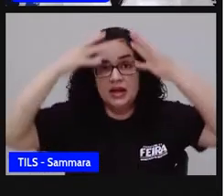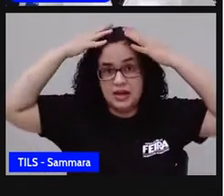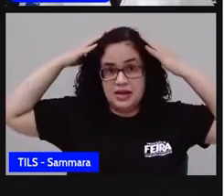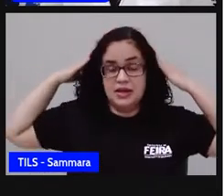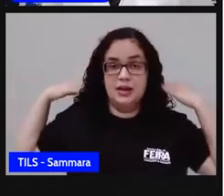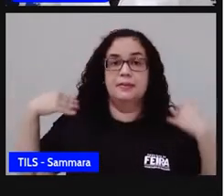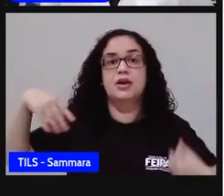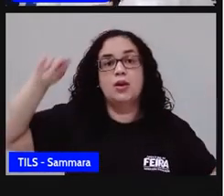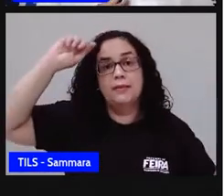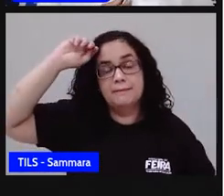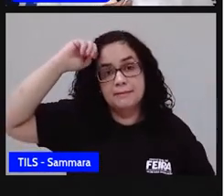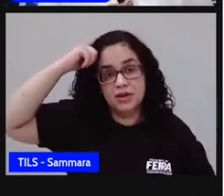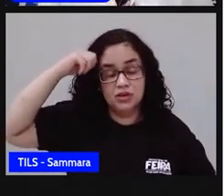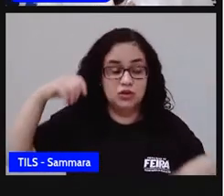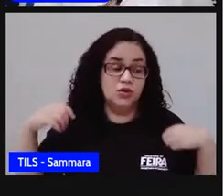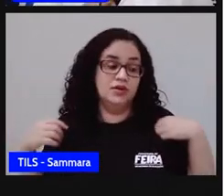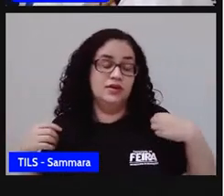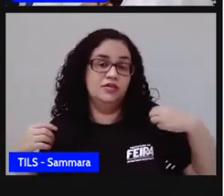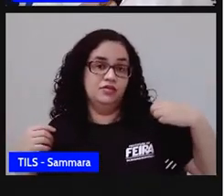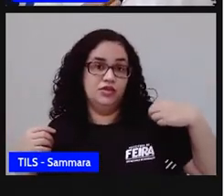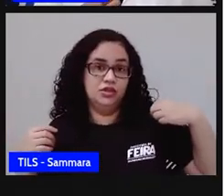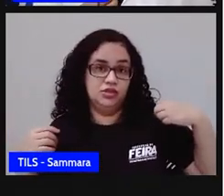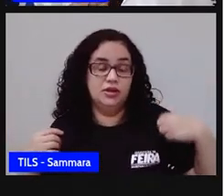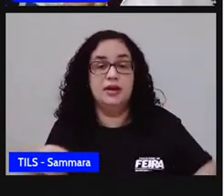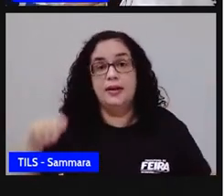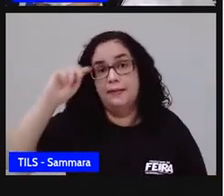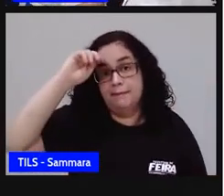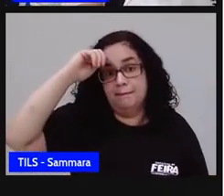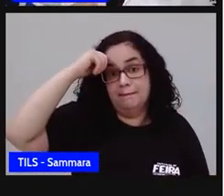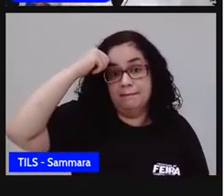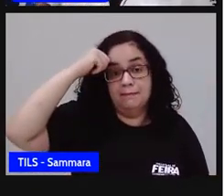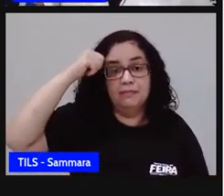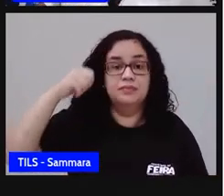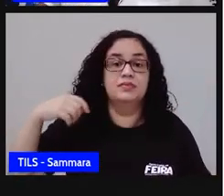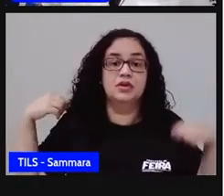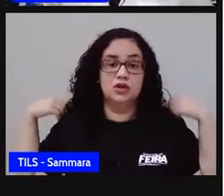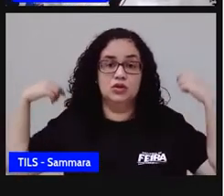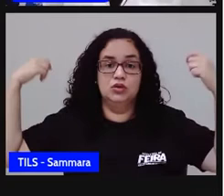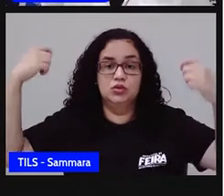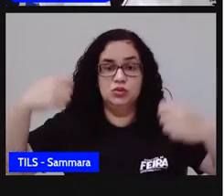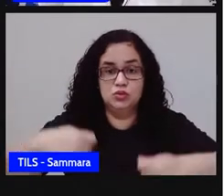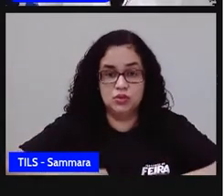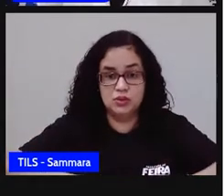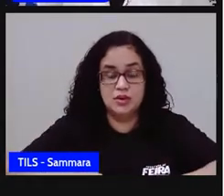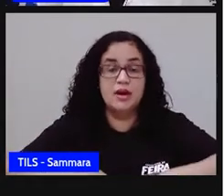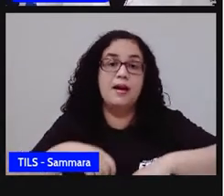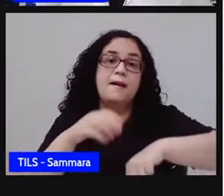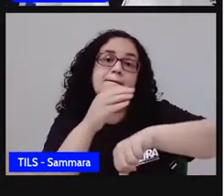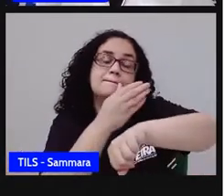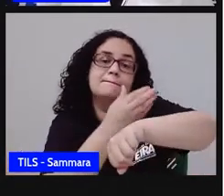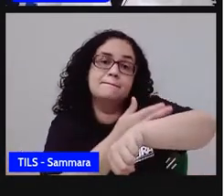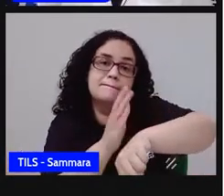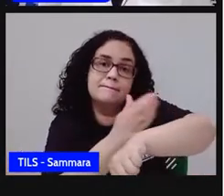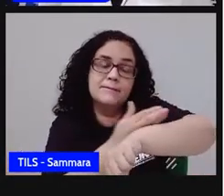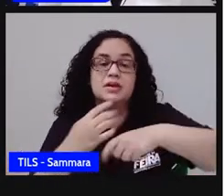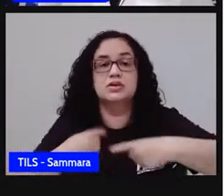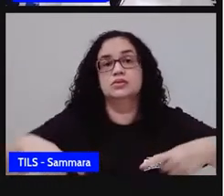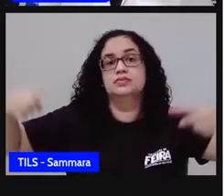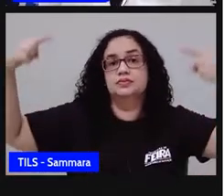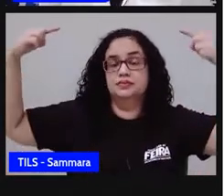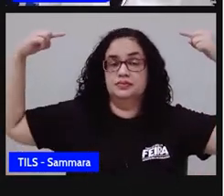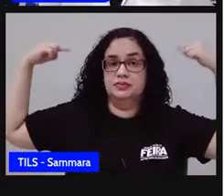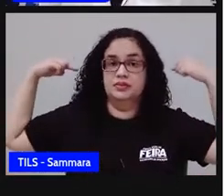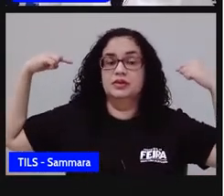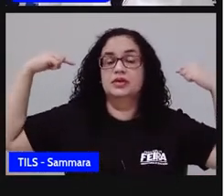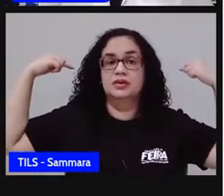preto, estou vestido com uma camisa preta, por cima um jaleco branco e atrás da